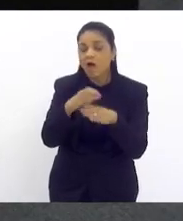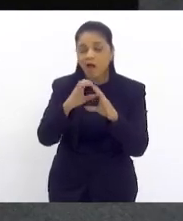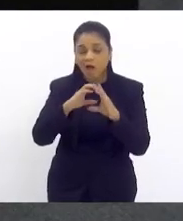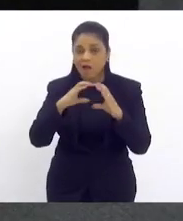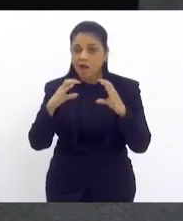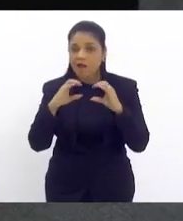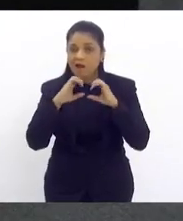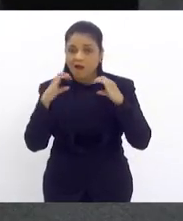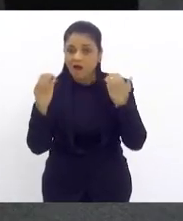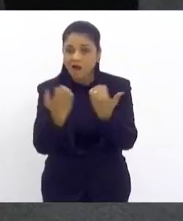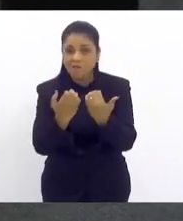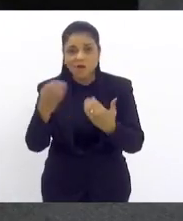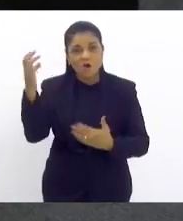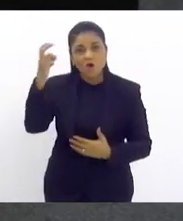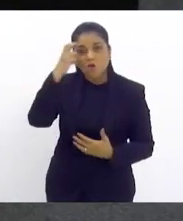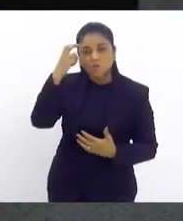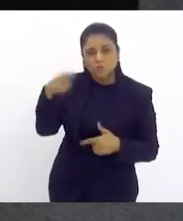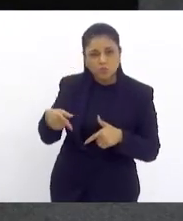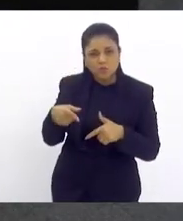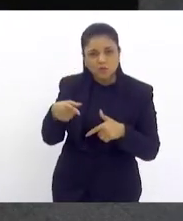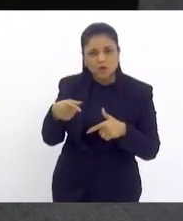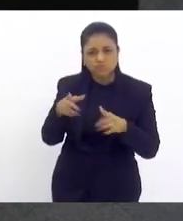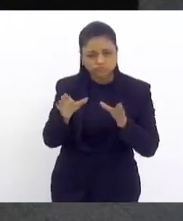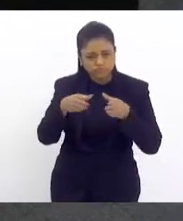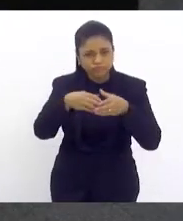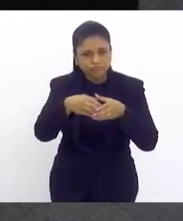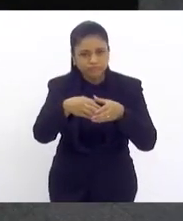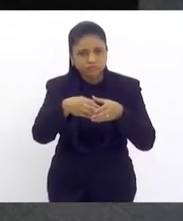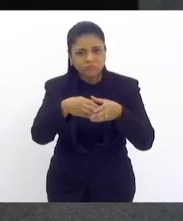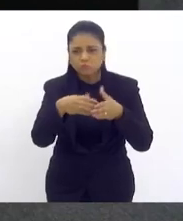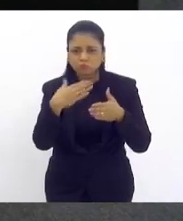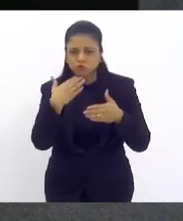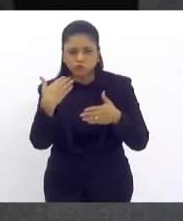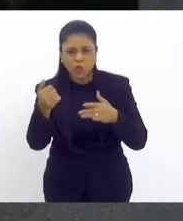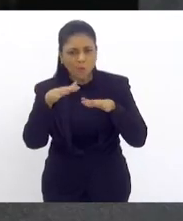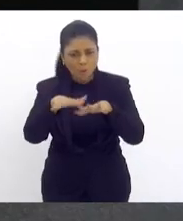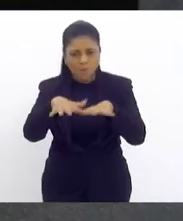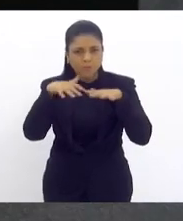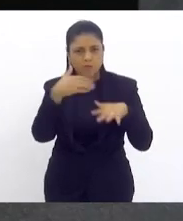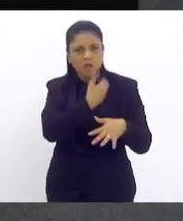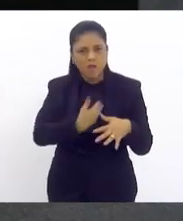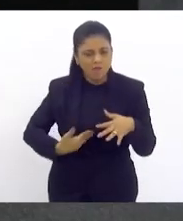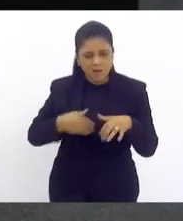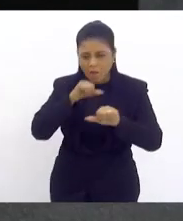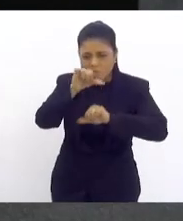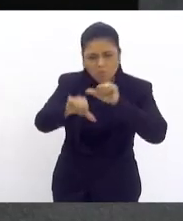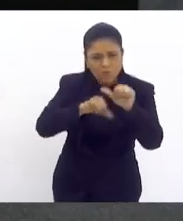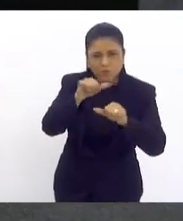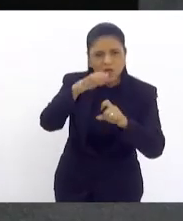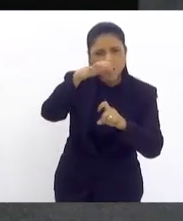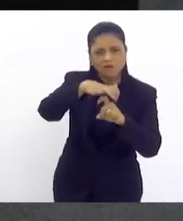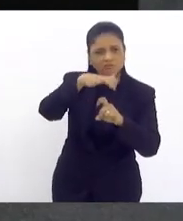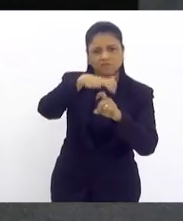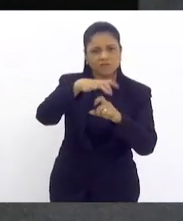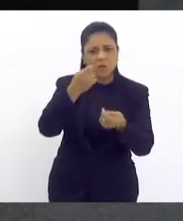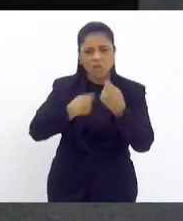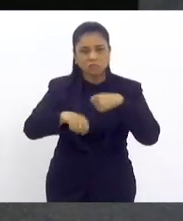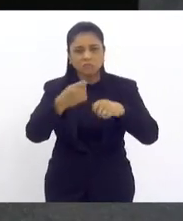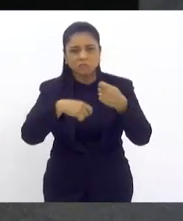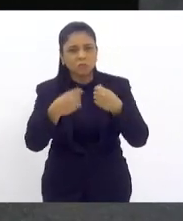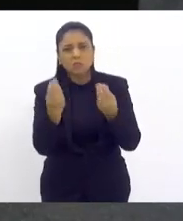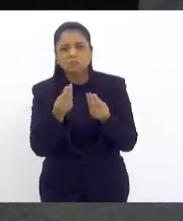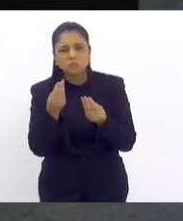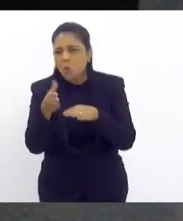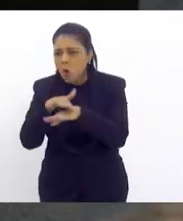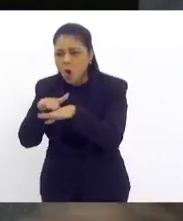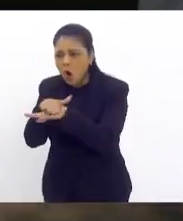deputada Renata, não fez convocação para a audiência pública. Como assim vai mudar a forma de gerir a feira sem conversar com os